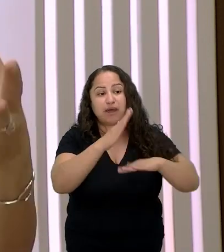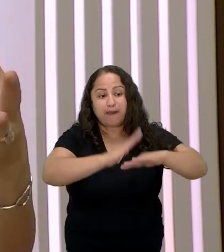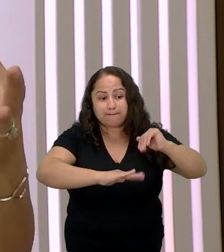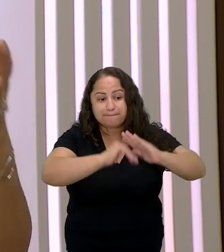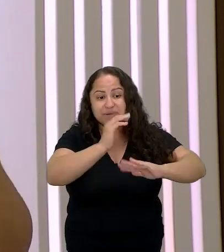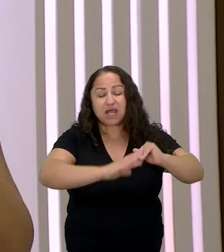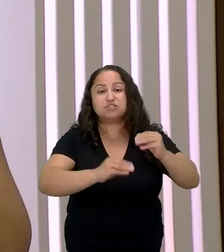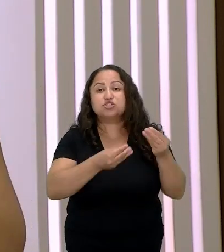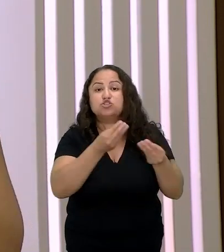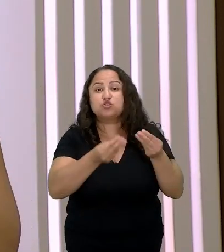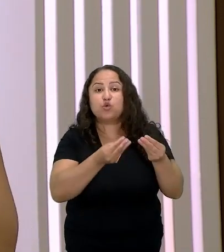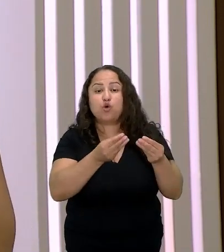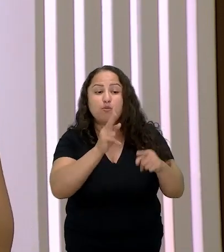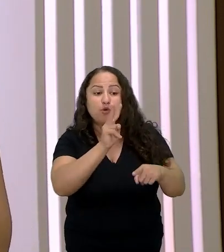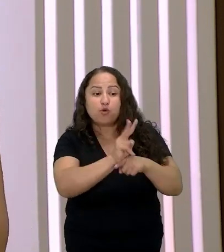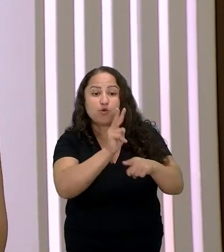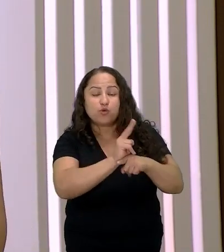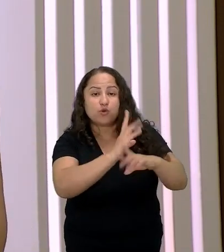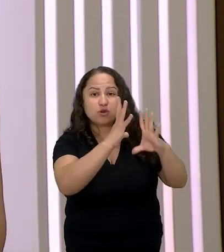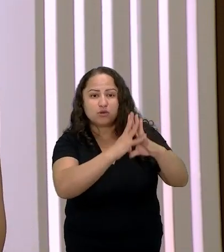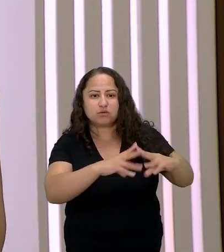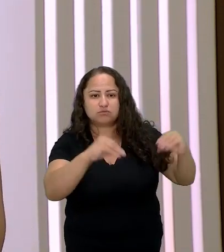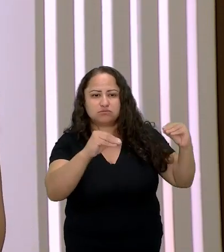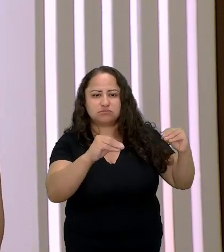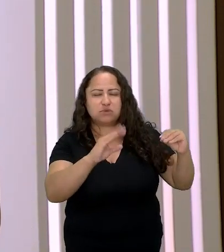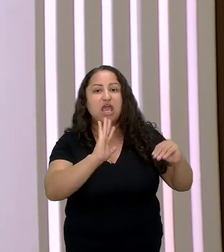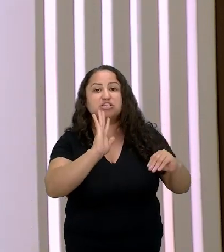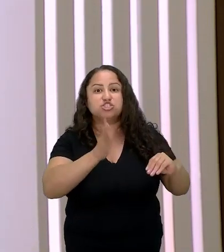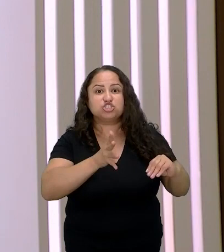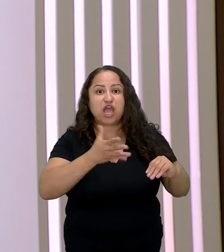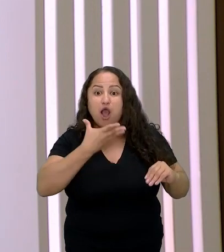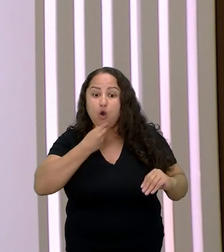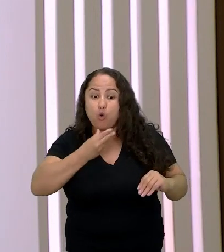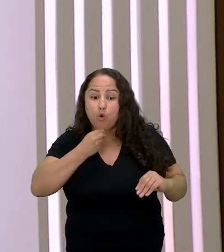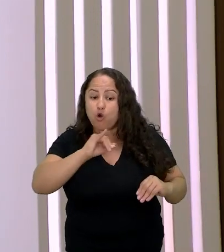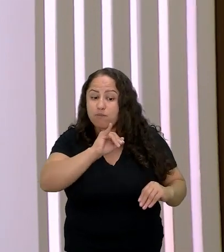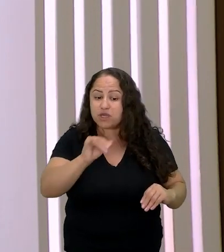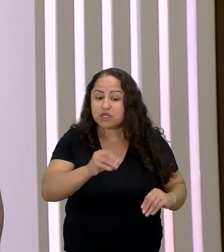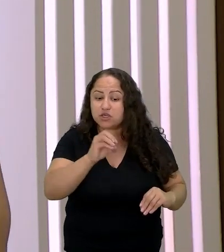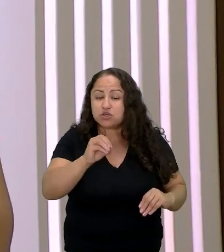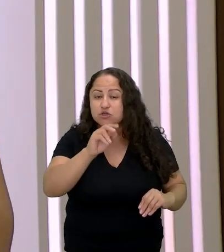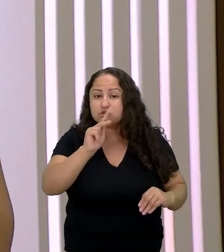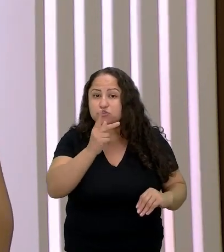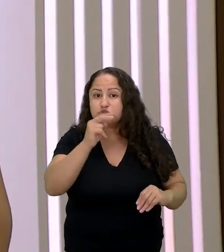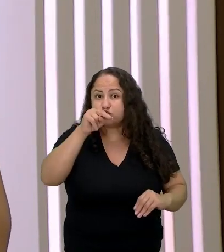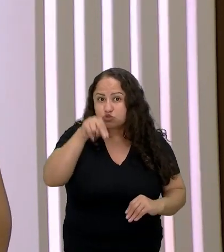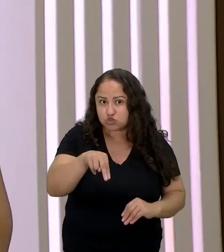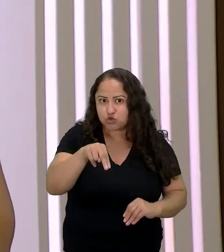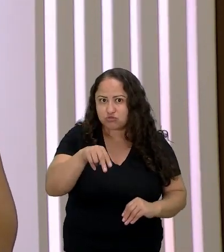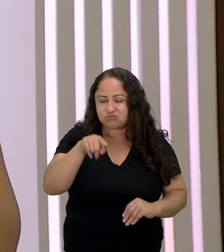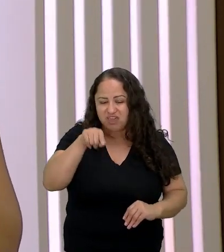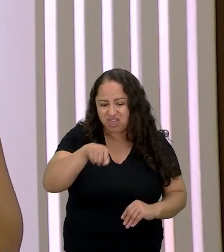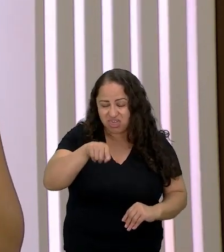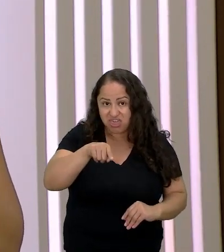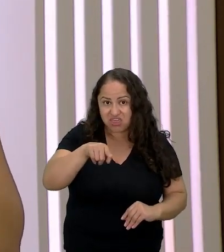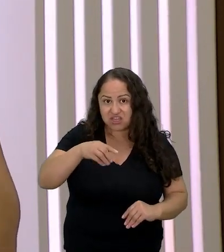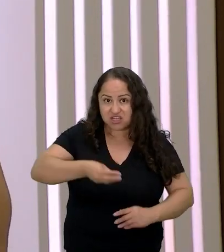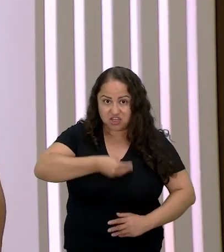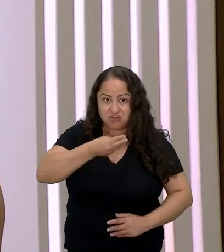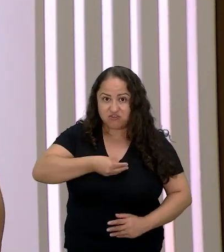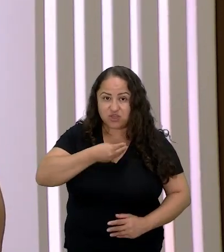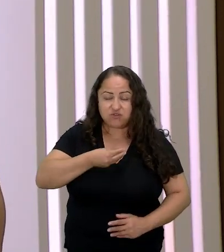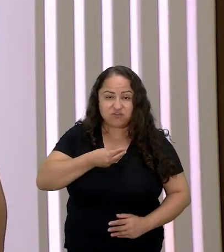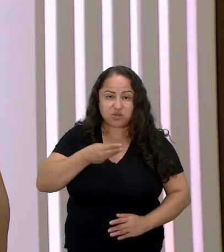da cura o John Aiden ele já é um homem que foi criado dentro daquela casa ele é criado como é um